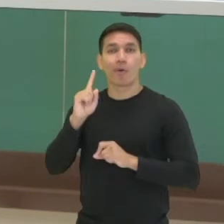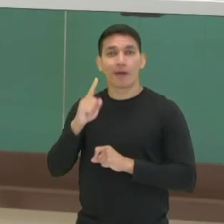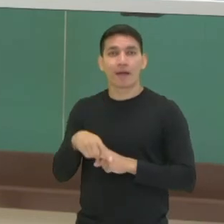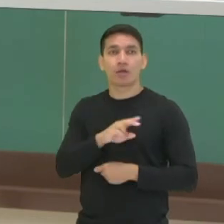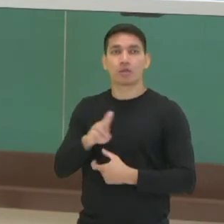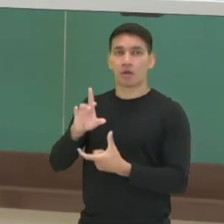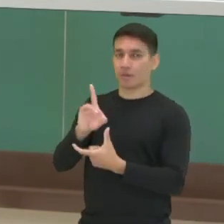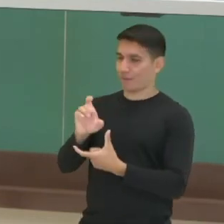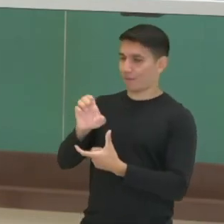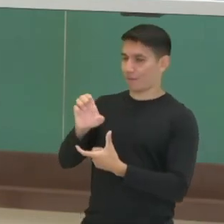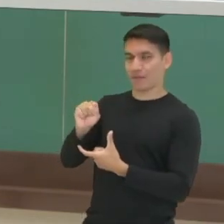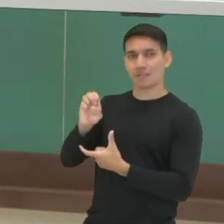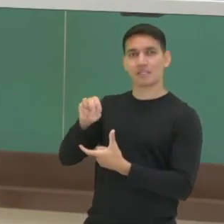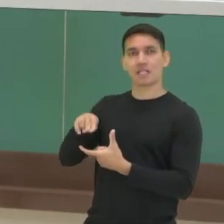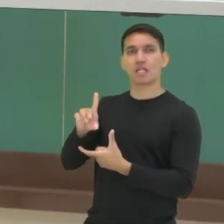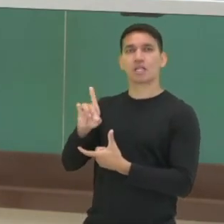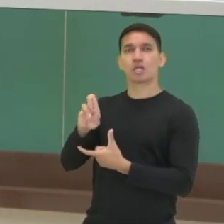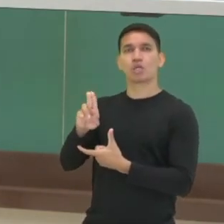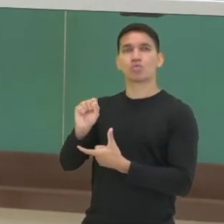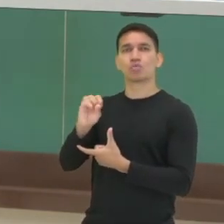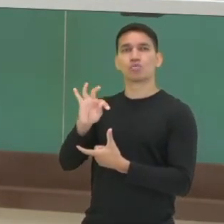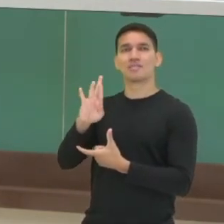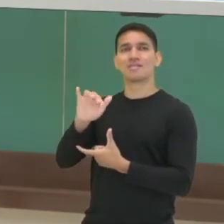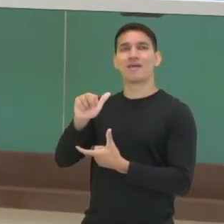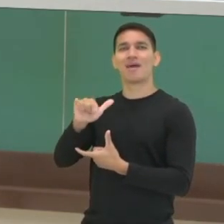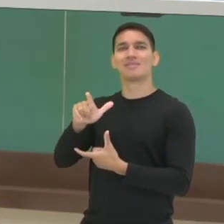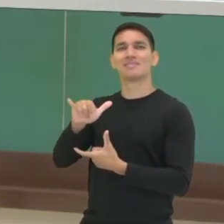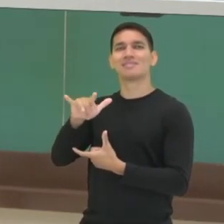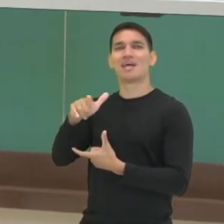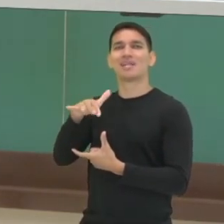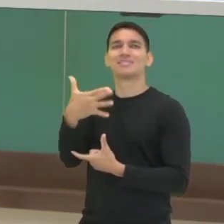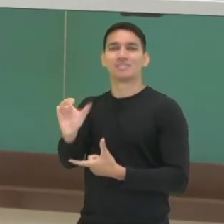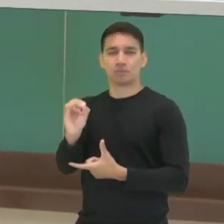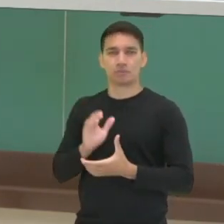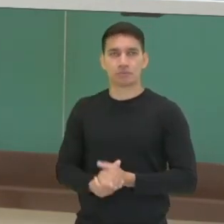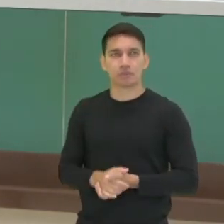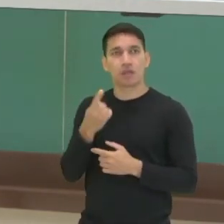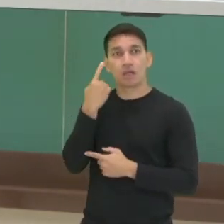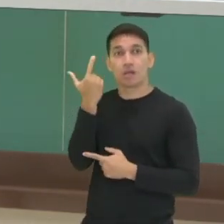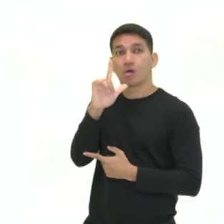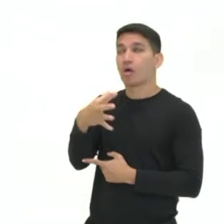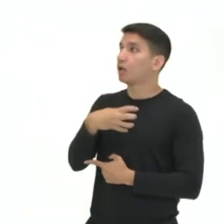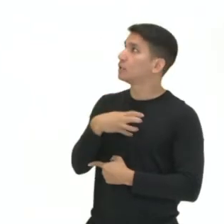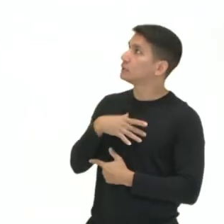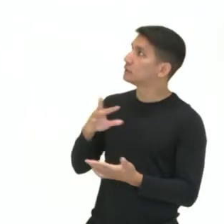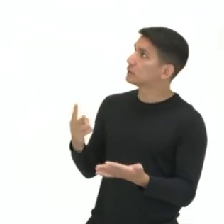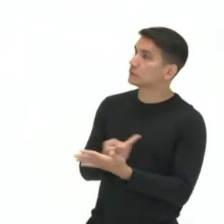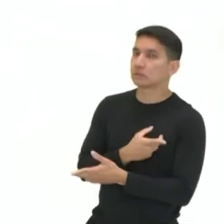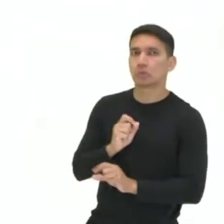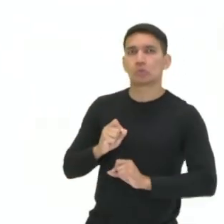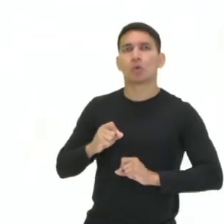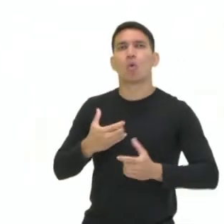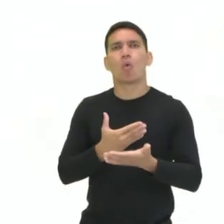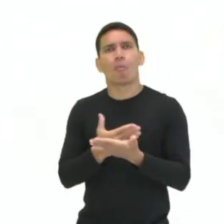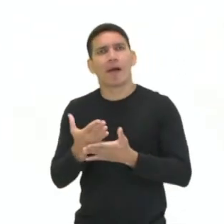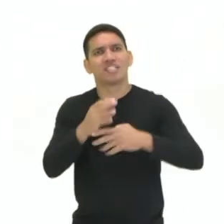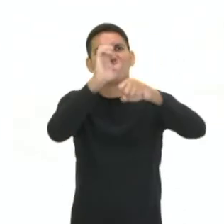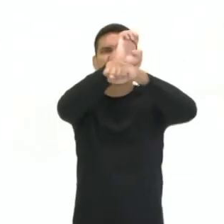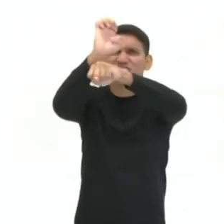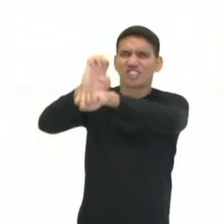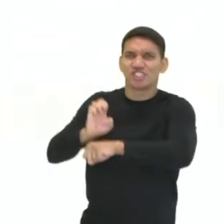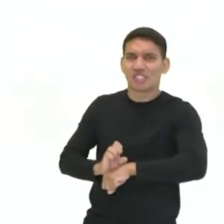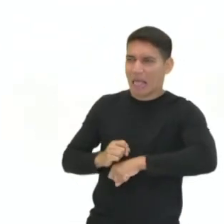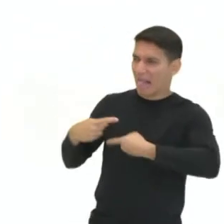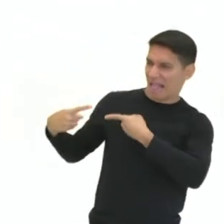de desindustrialização. E outro fator aqui então, né? A guerra fiscal começou então a se acentuar